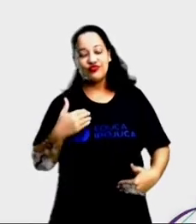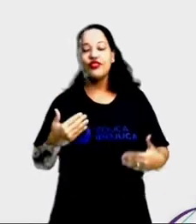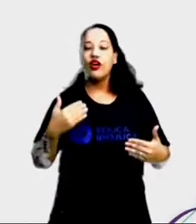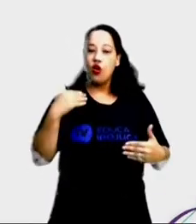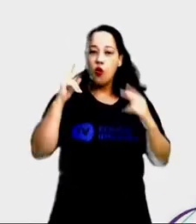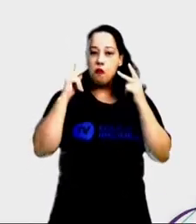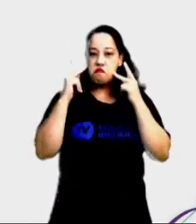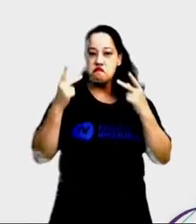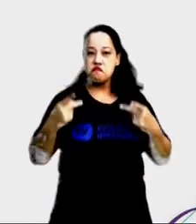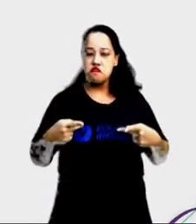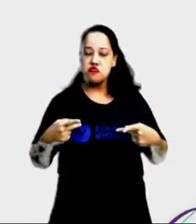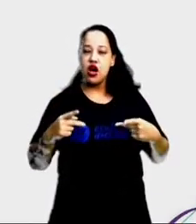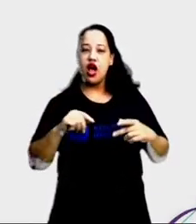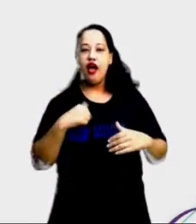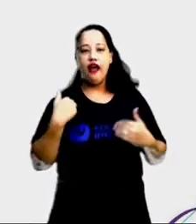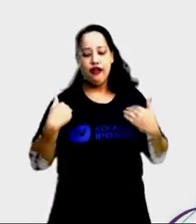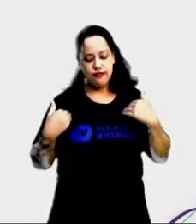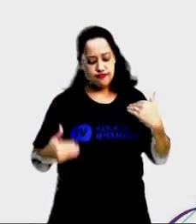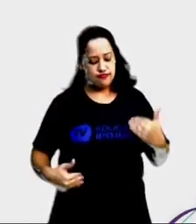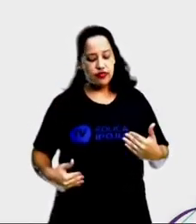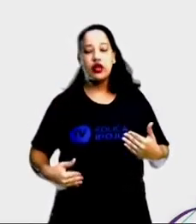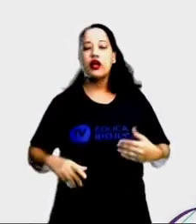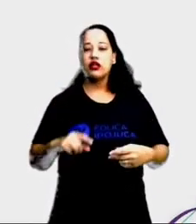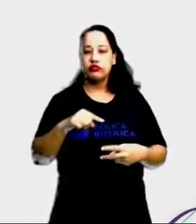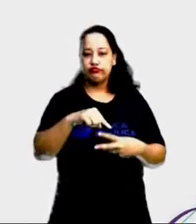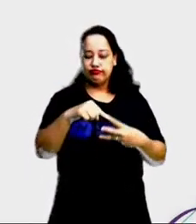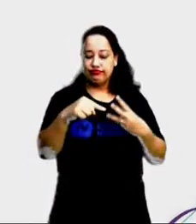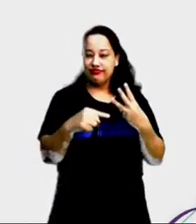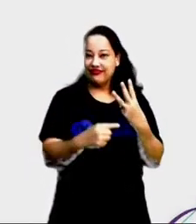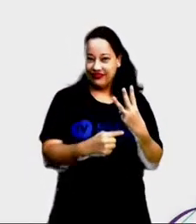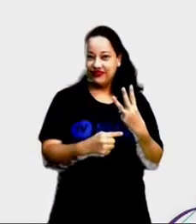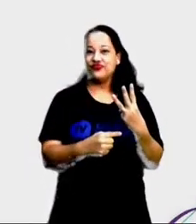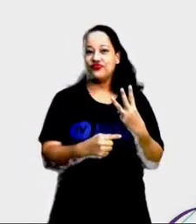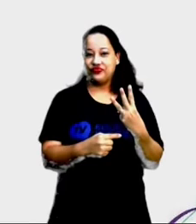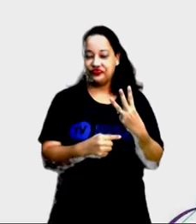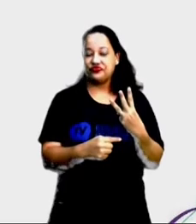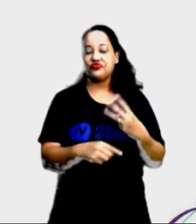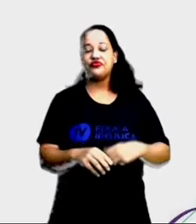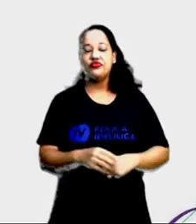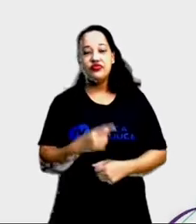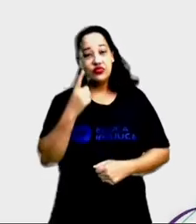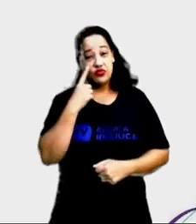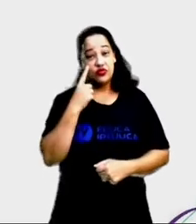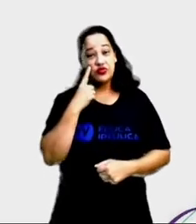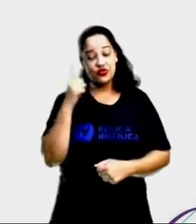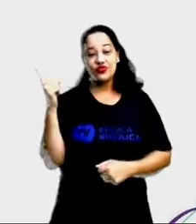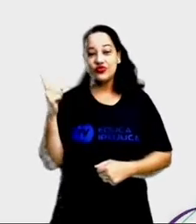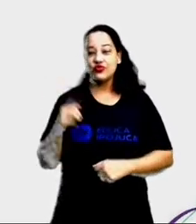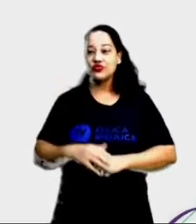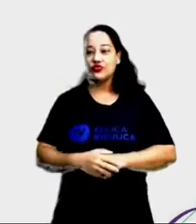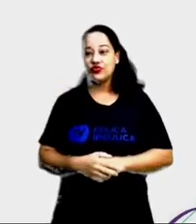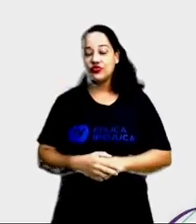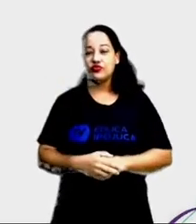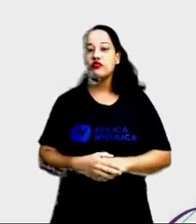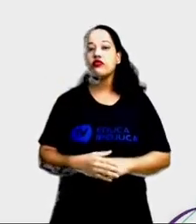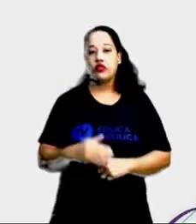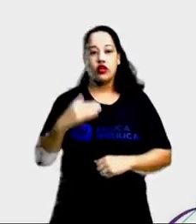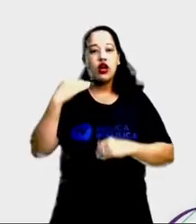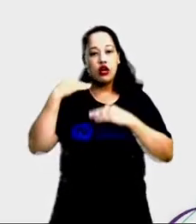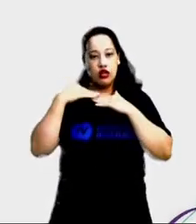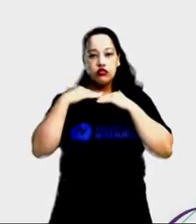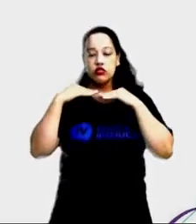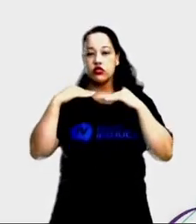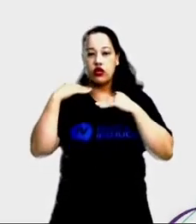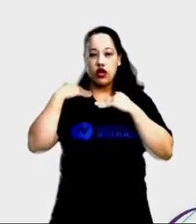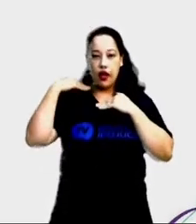humano se divide em três partes. Vamos lá? Cabeça,